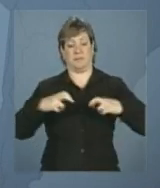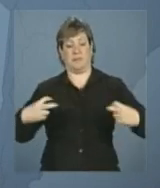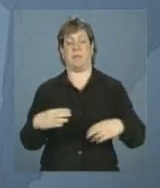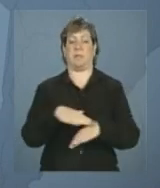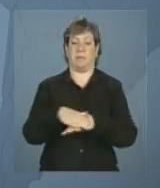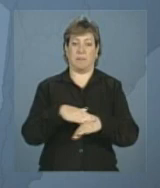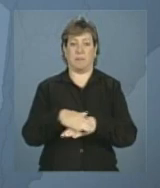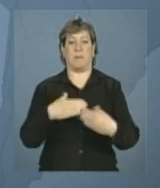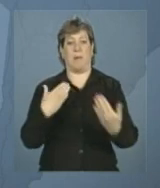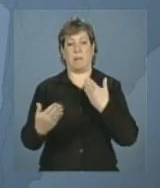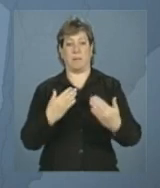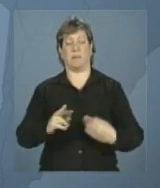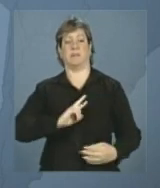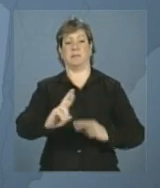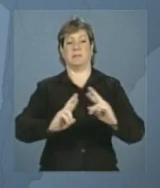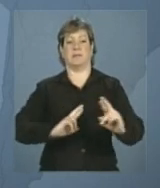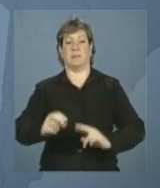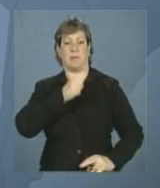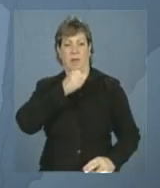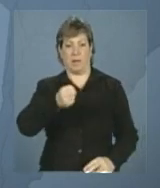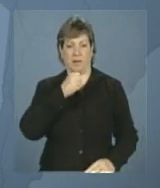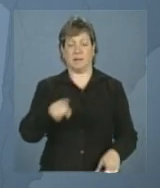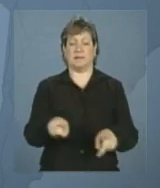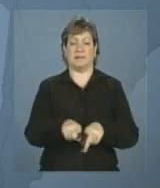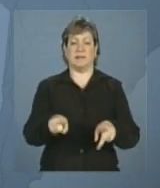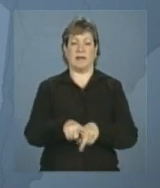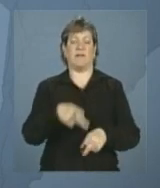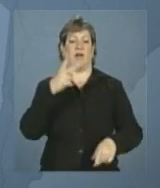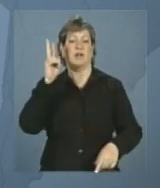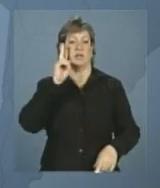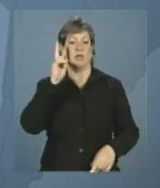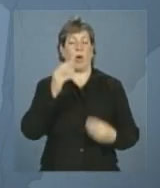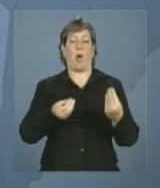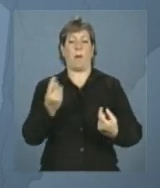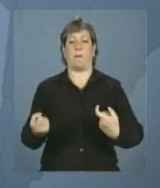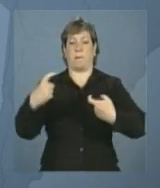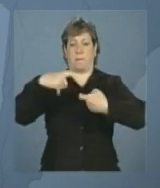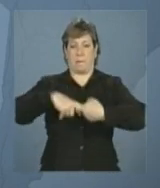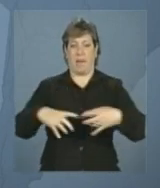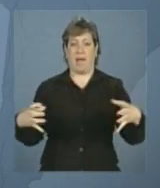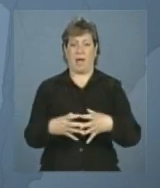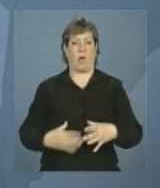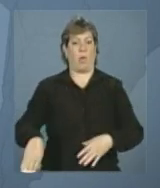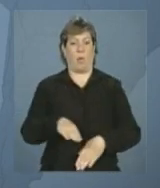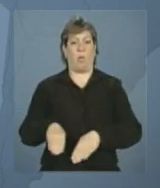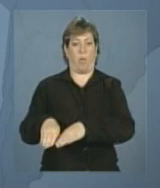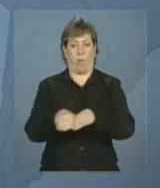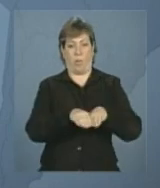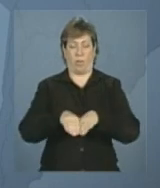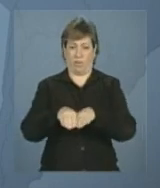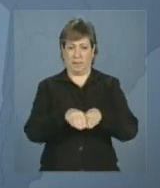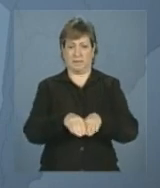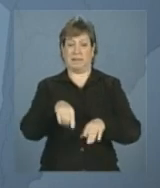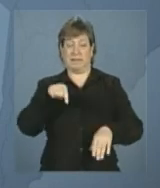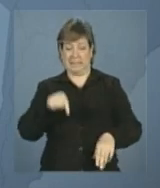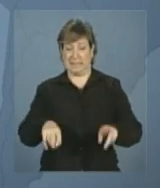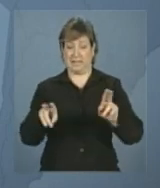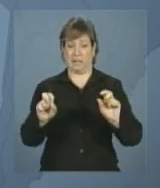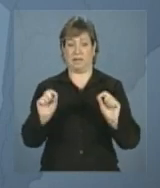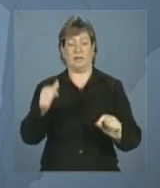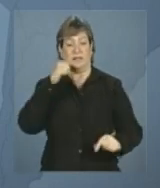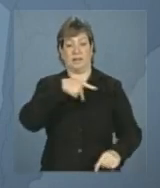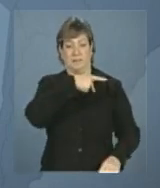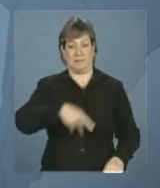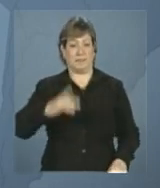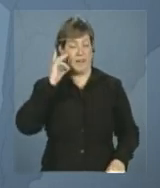integração regional entre as Américas em uma chamada parceria entre iguais. Neste contexto, a presidenta brasileira